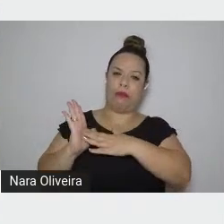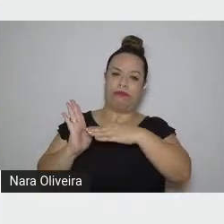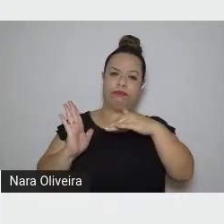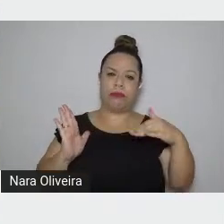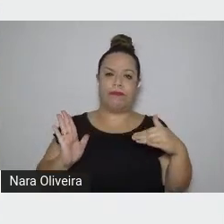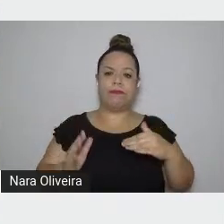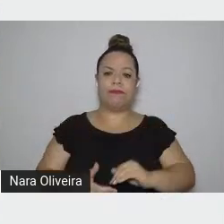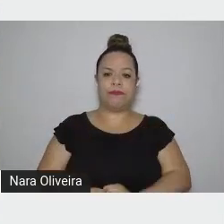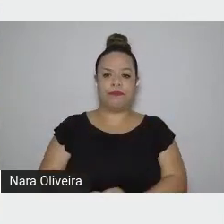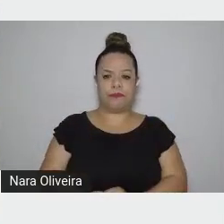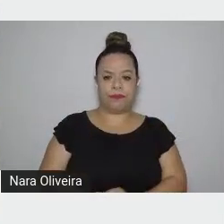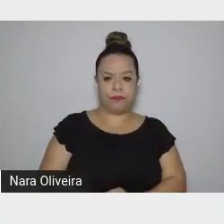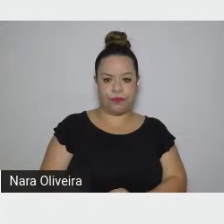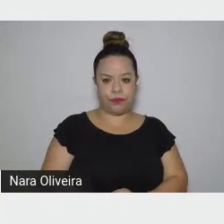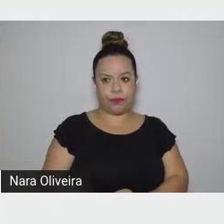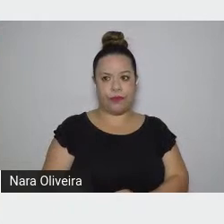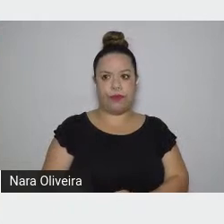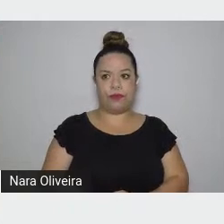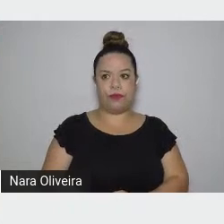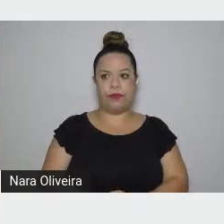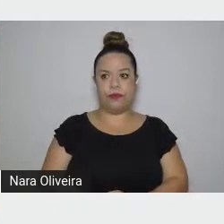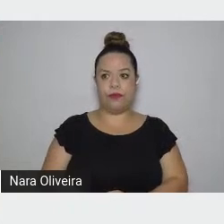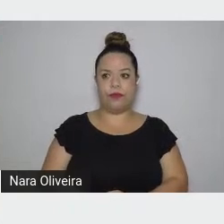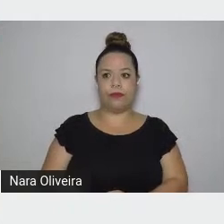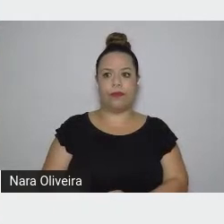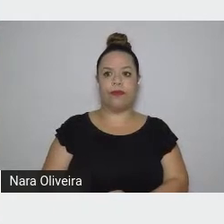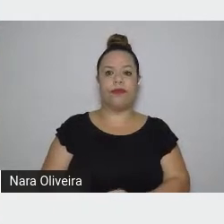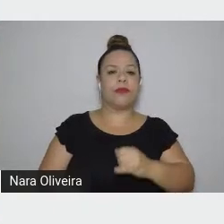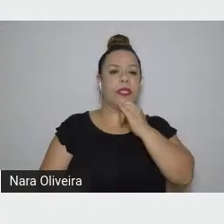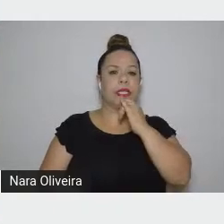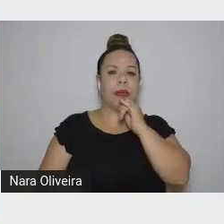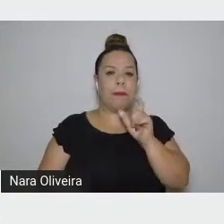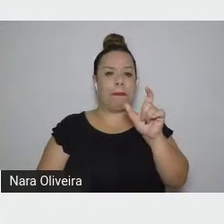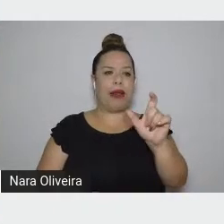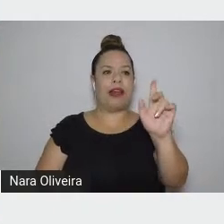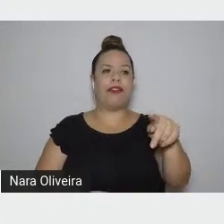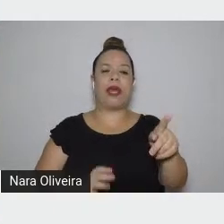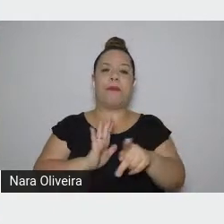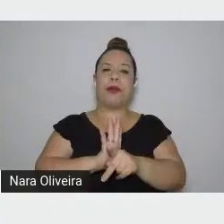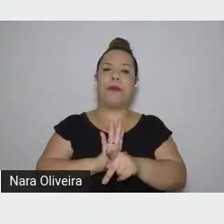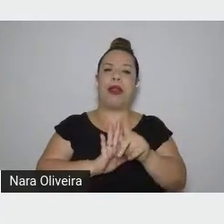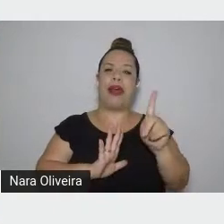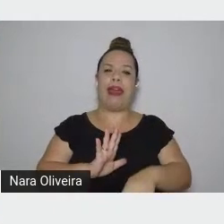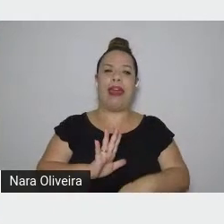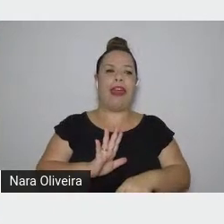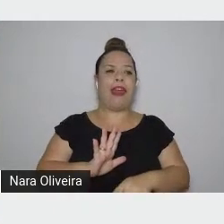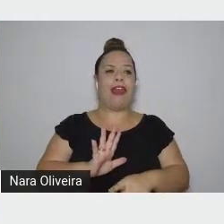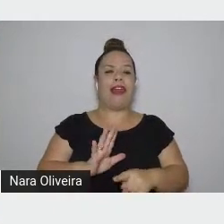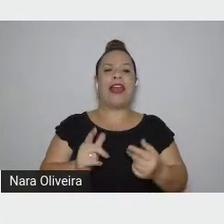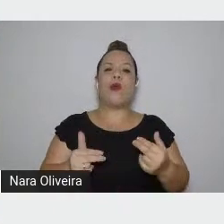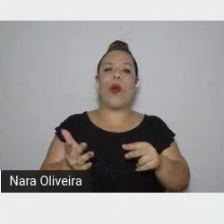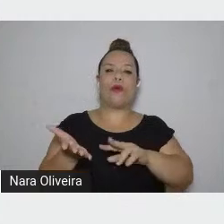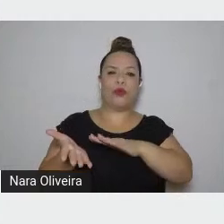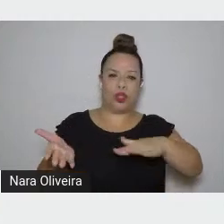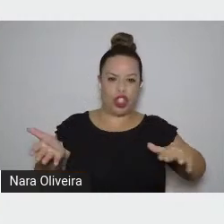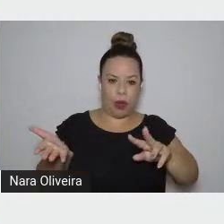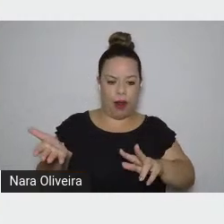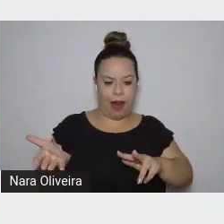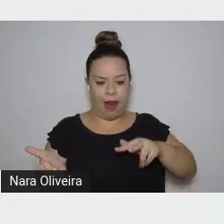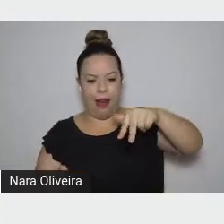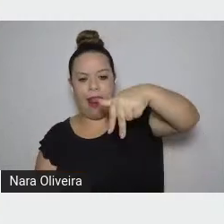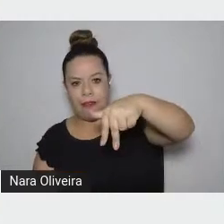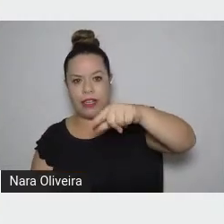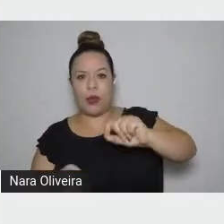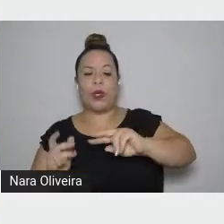A expressão Levantado do Chão tinha, como ele explicou várias vezes, o